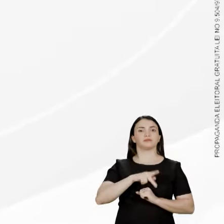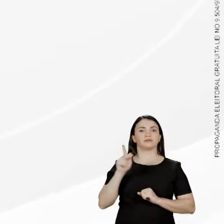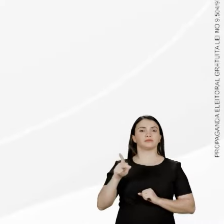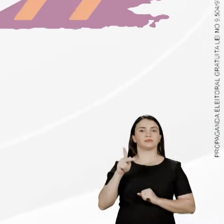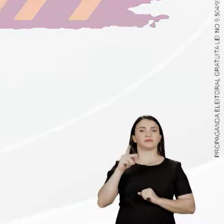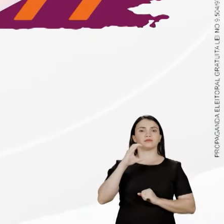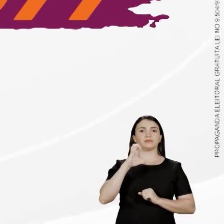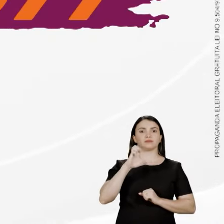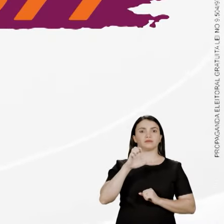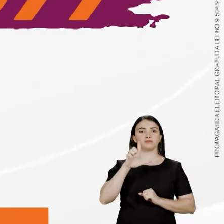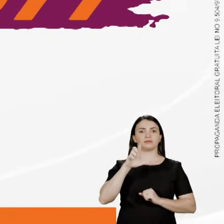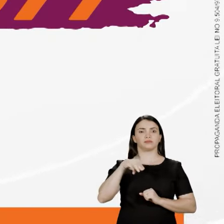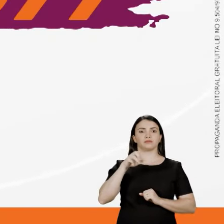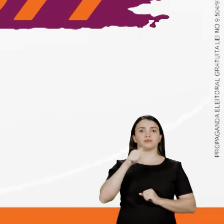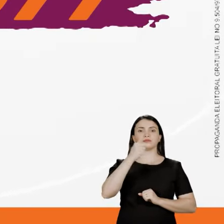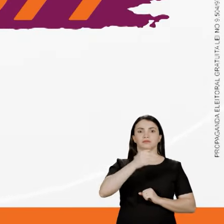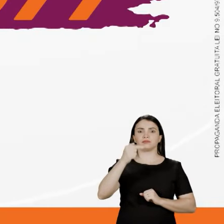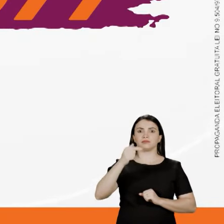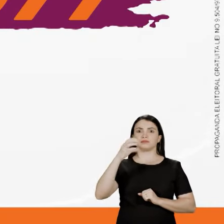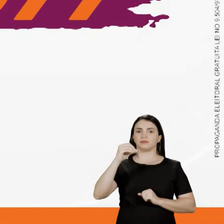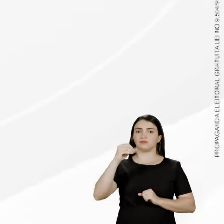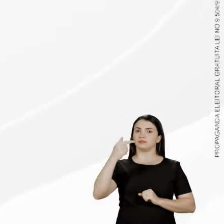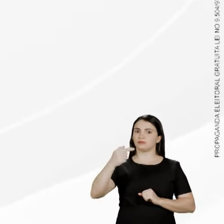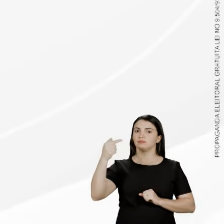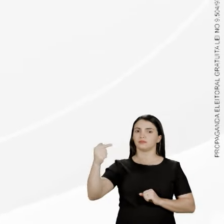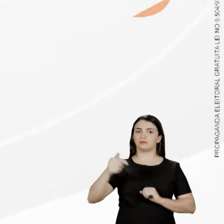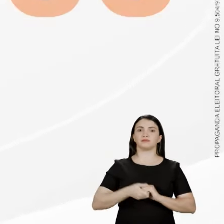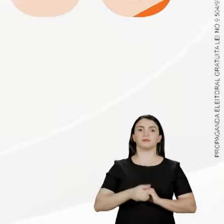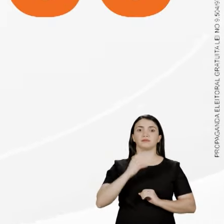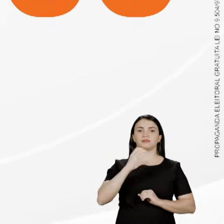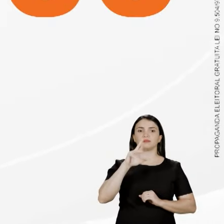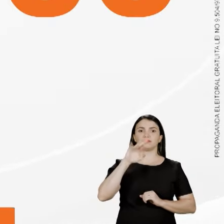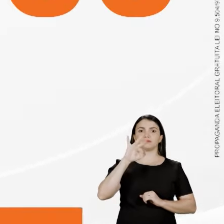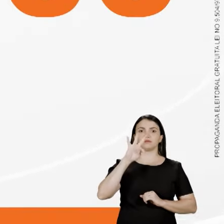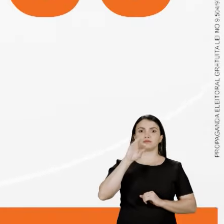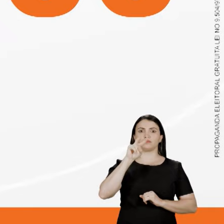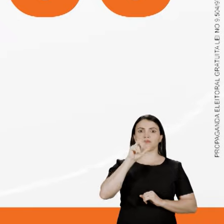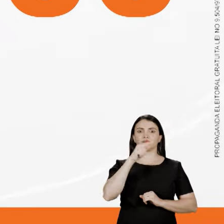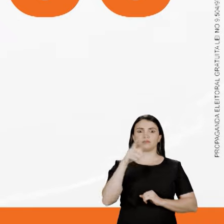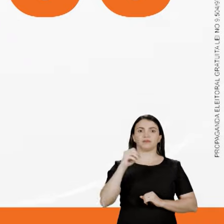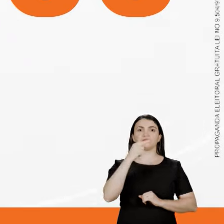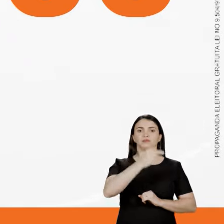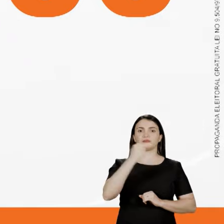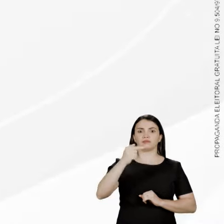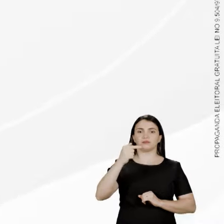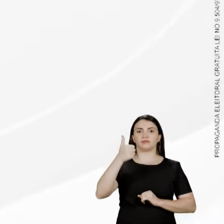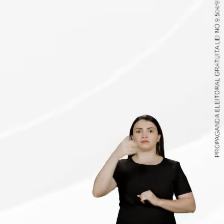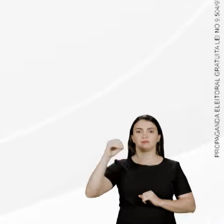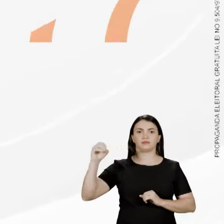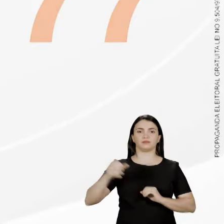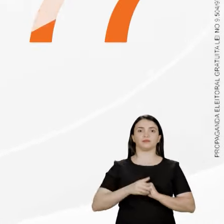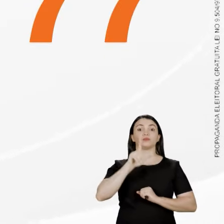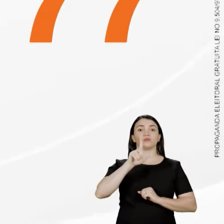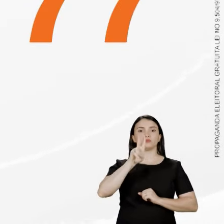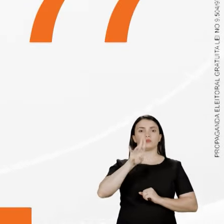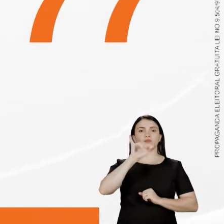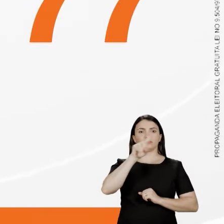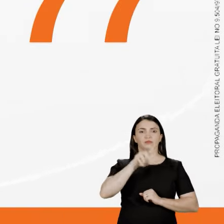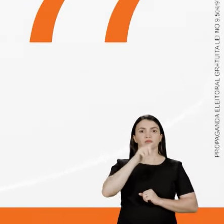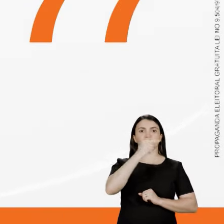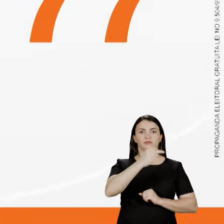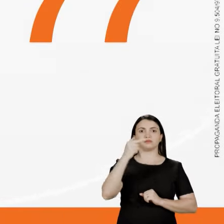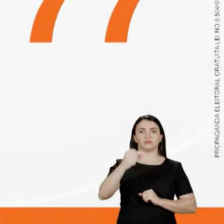Professora Selma, 77077. Cristóvão Machado, 77100. Luiz Sampaio,